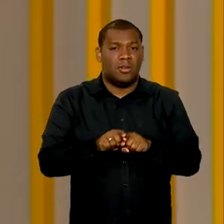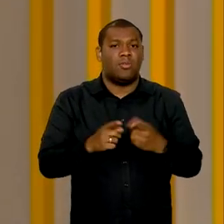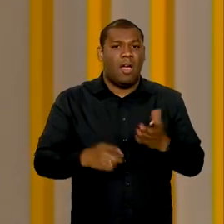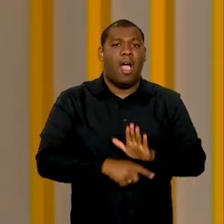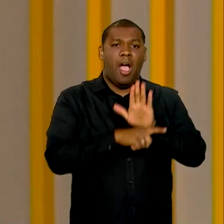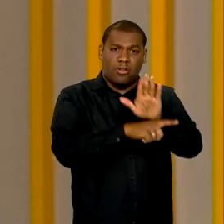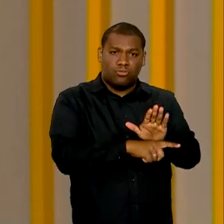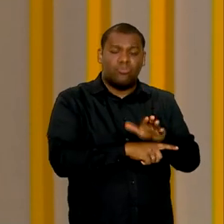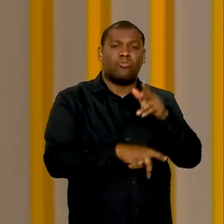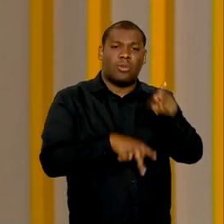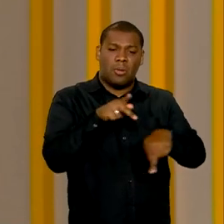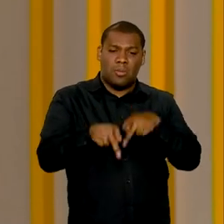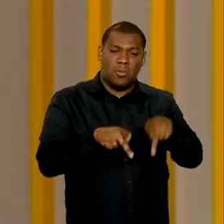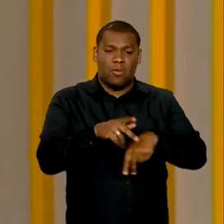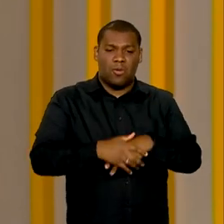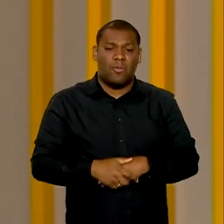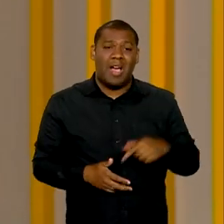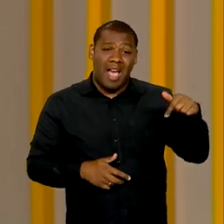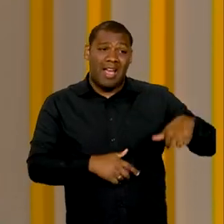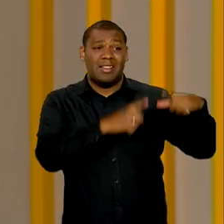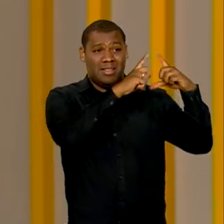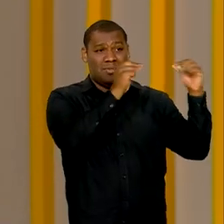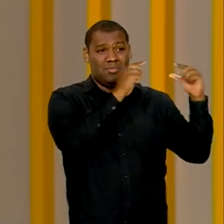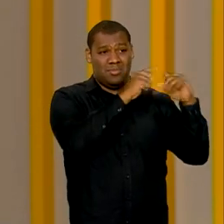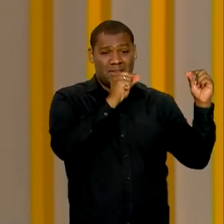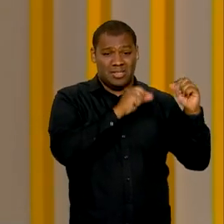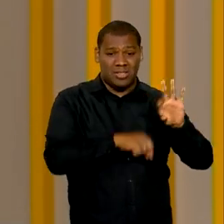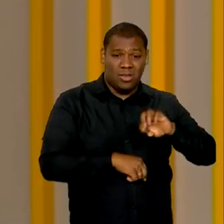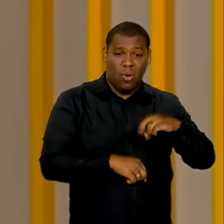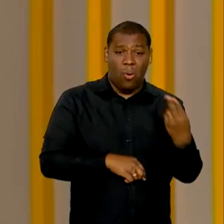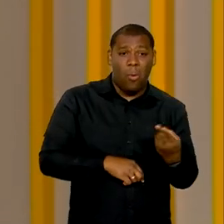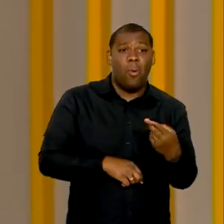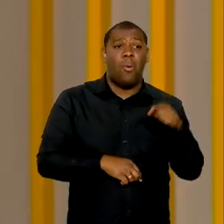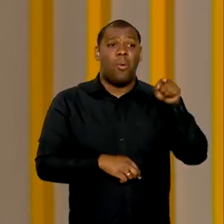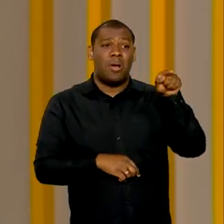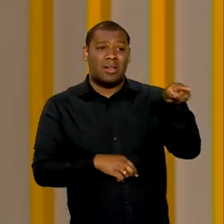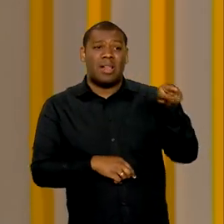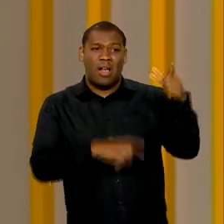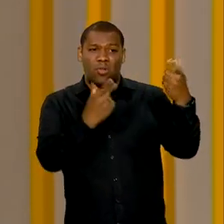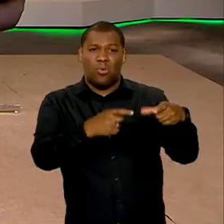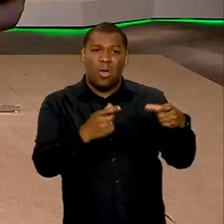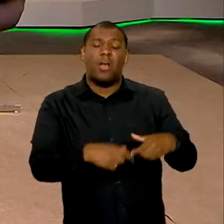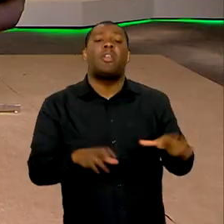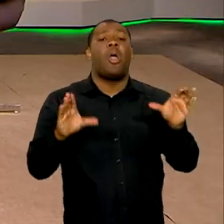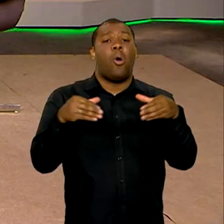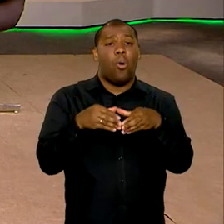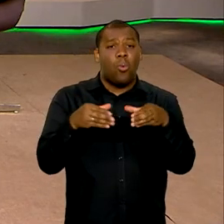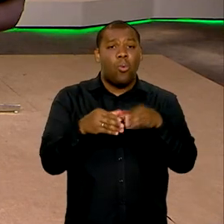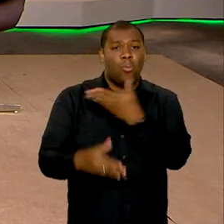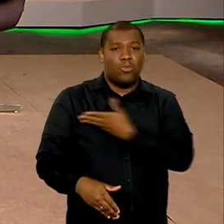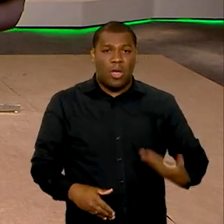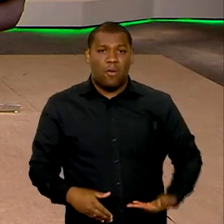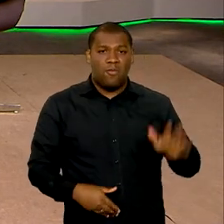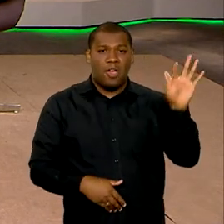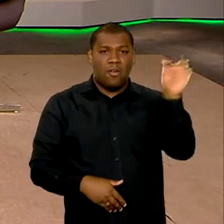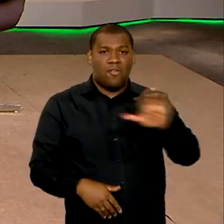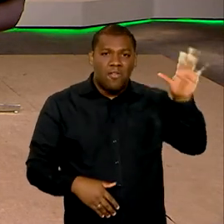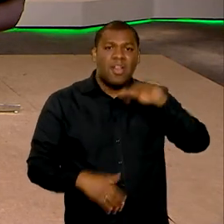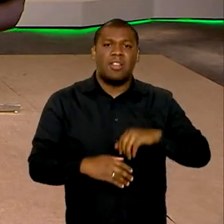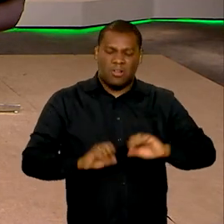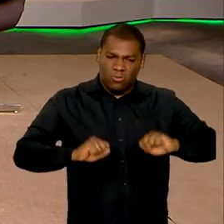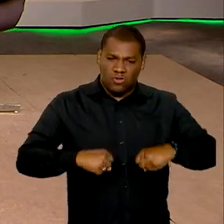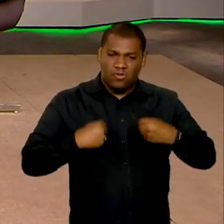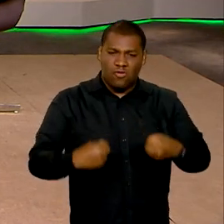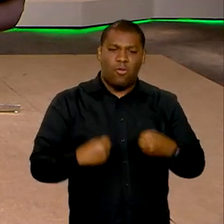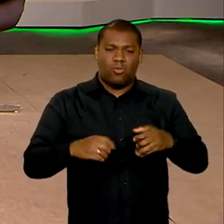seja desde aqui de Brasília, seja desde lá do local. Então, as equipes do governo federal, elas se mantêm em prontidão e